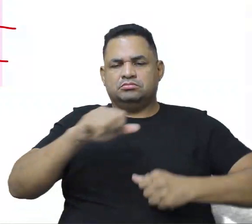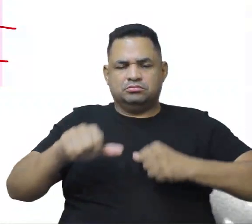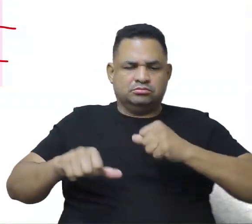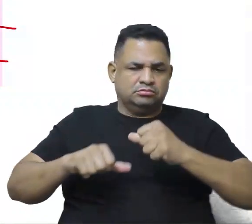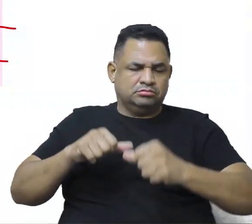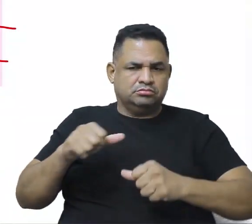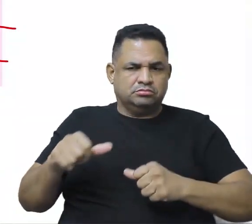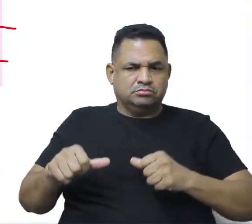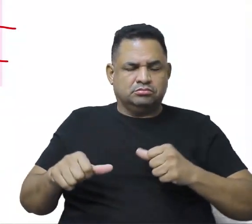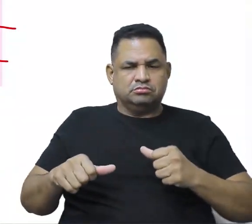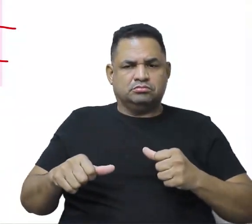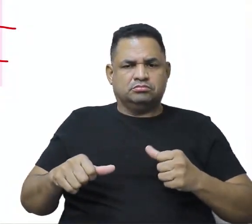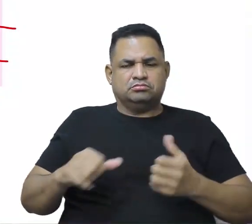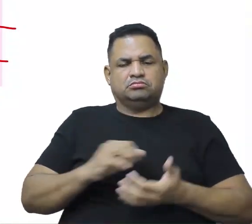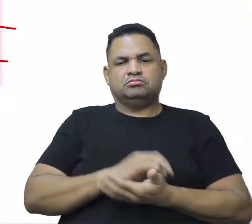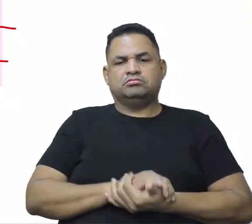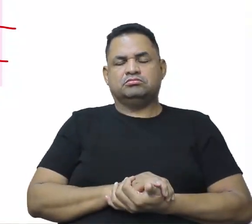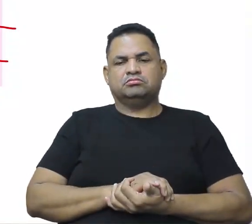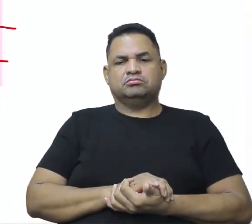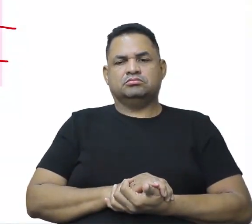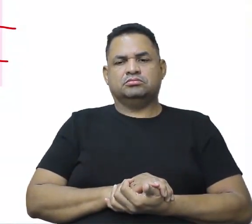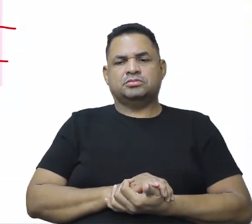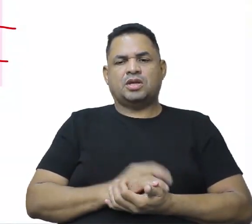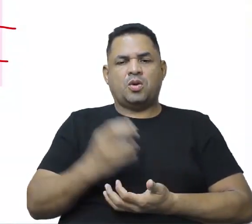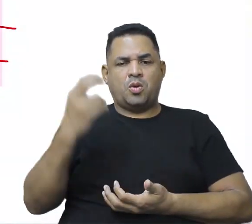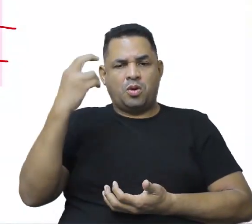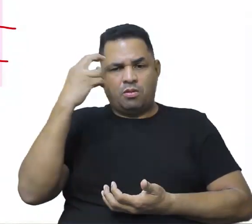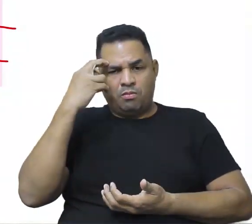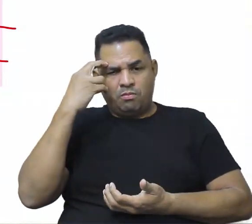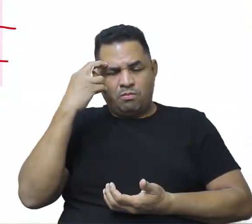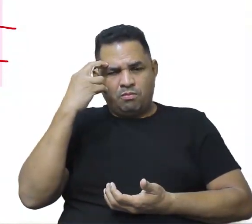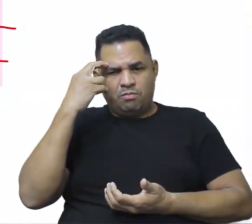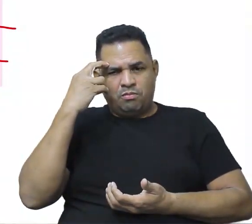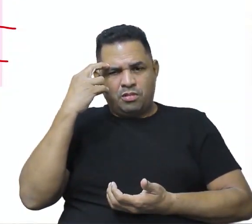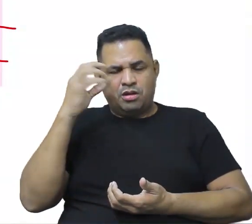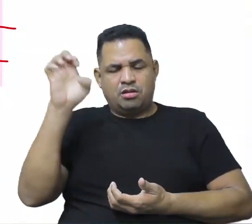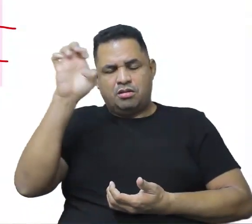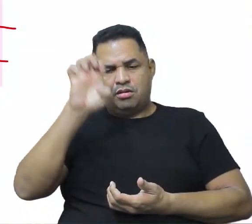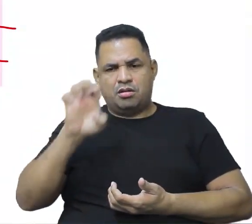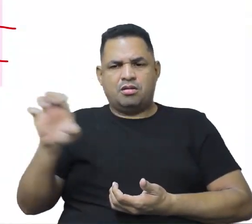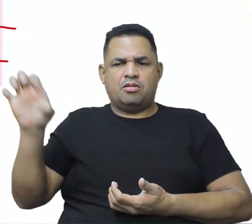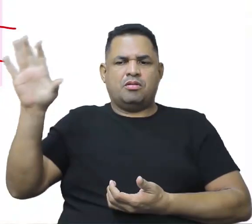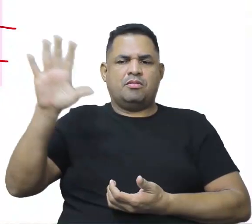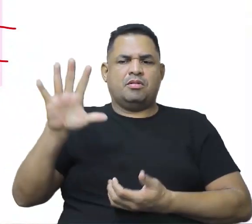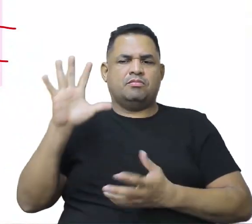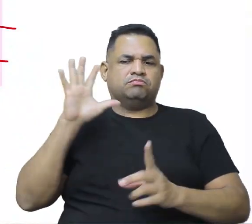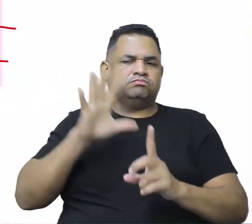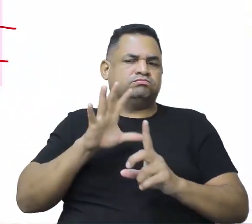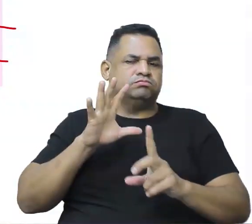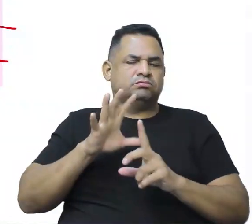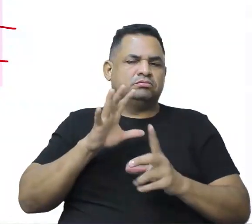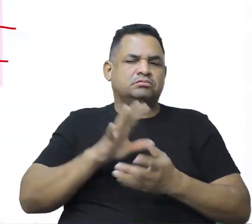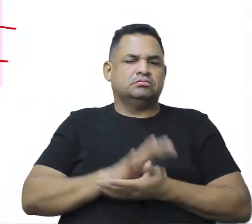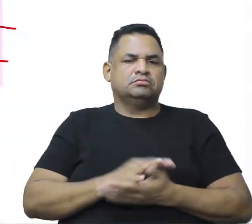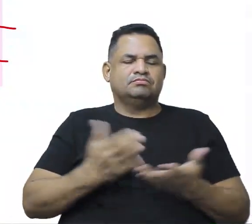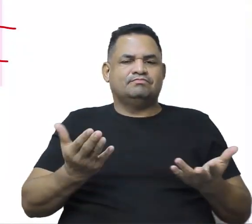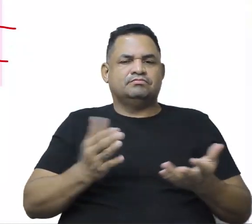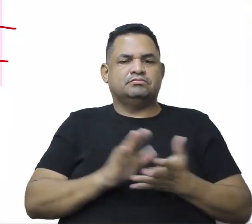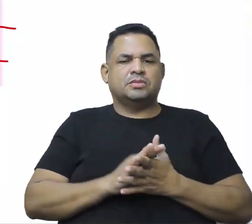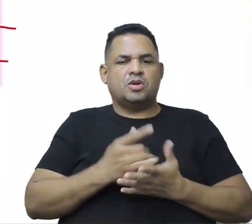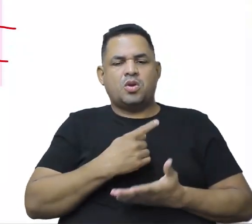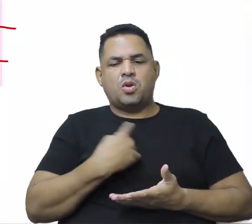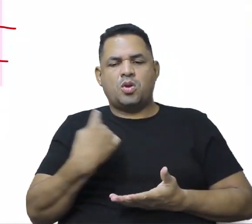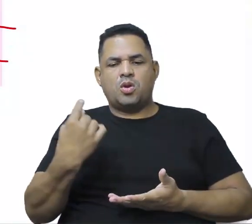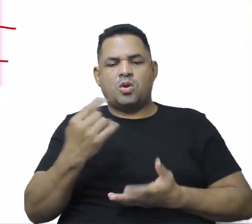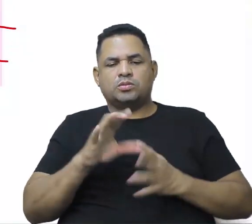aí com a cultura, a europeia, né? A cultura que foram os nossos